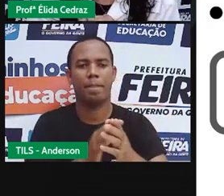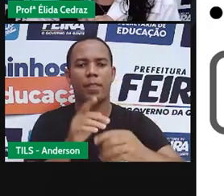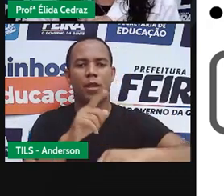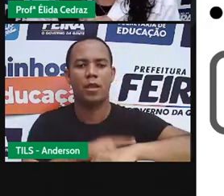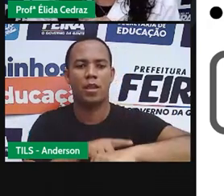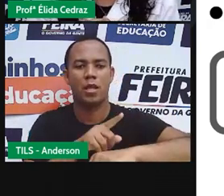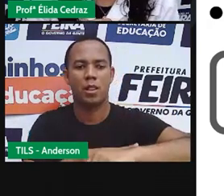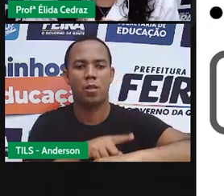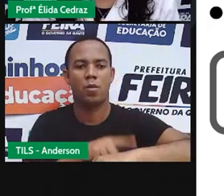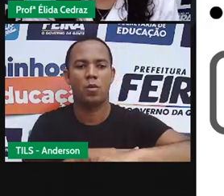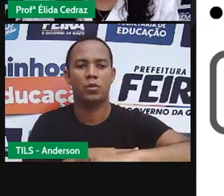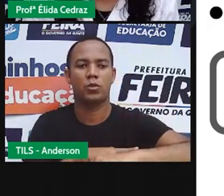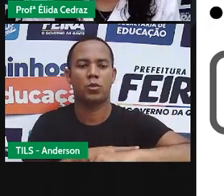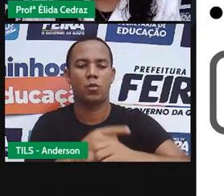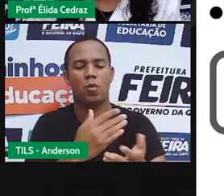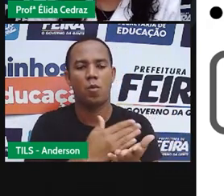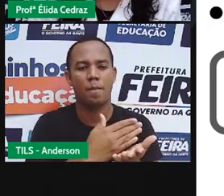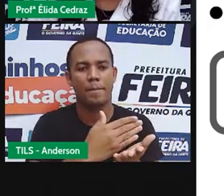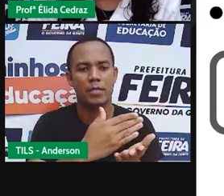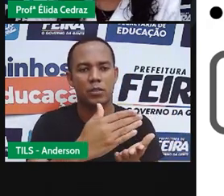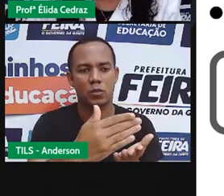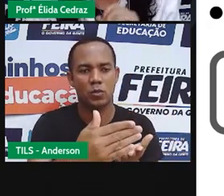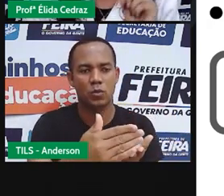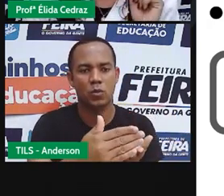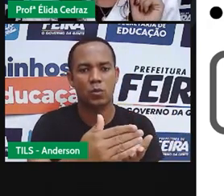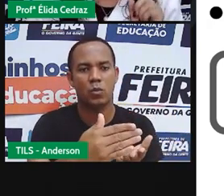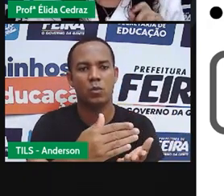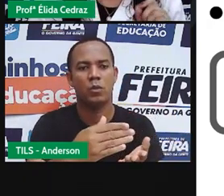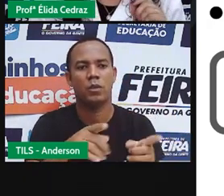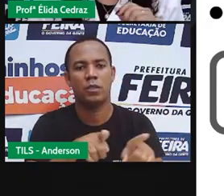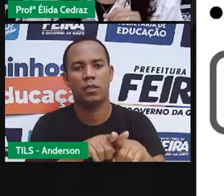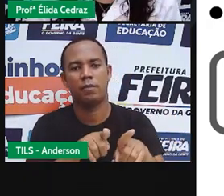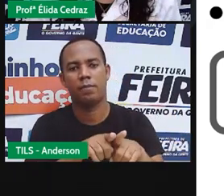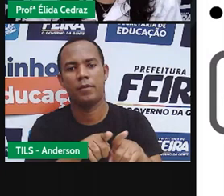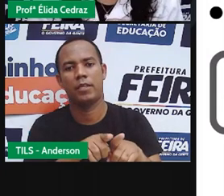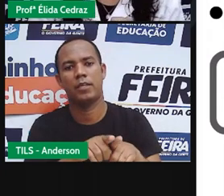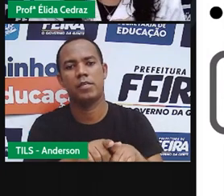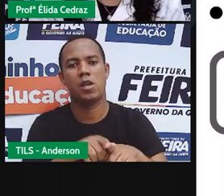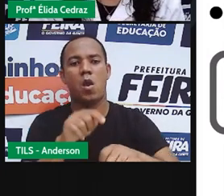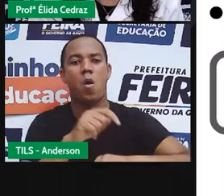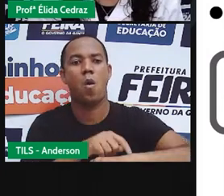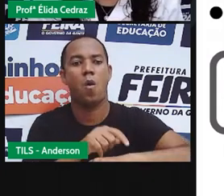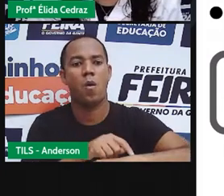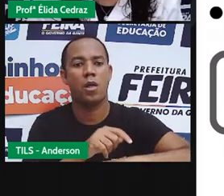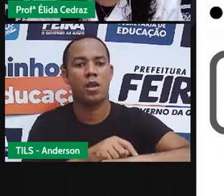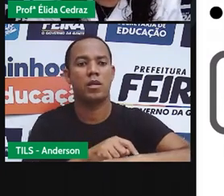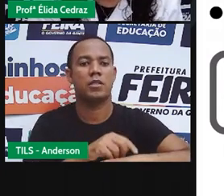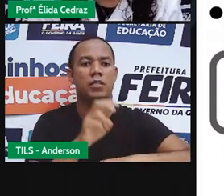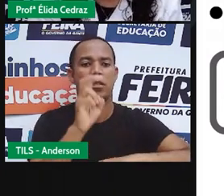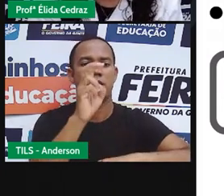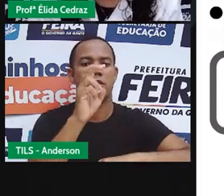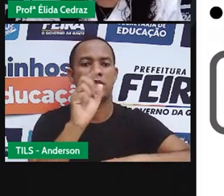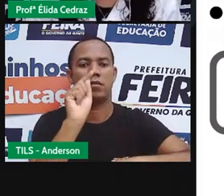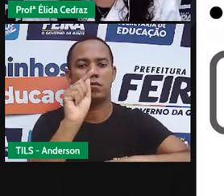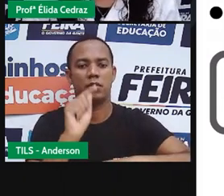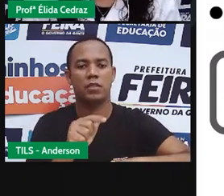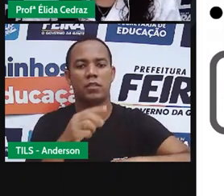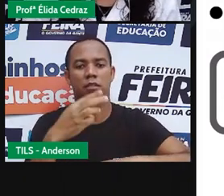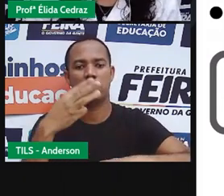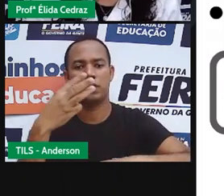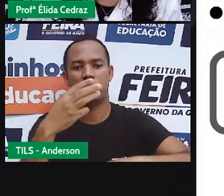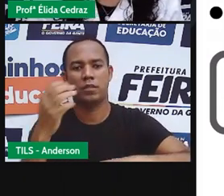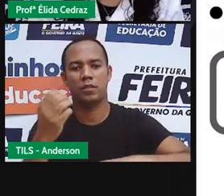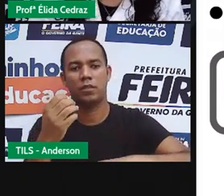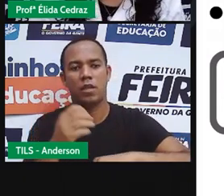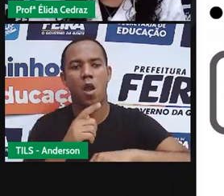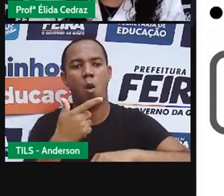relógio que marca a hora de saída. Cinco horas e trinta minutos. E